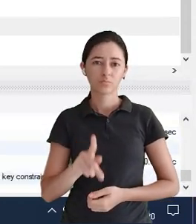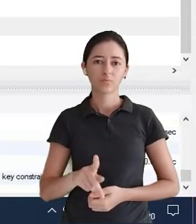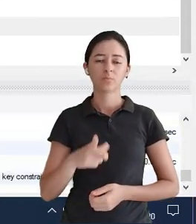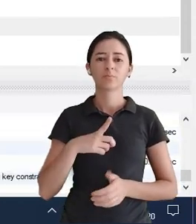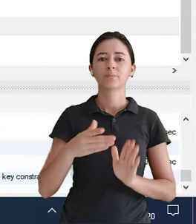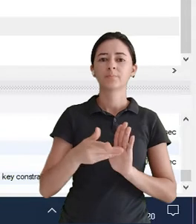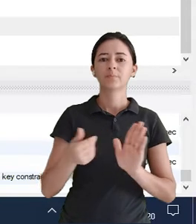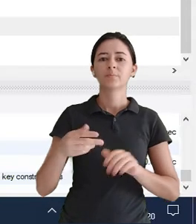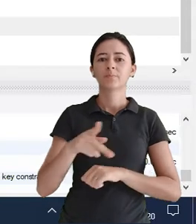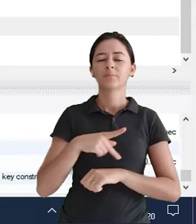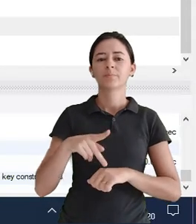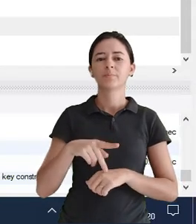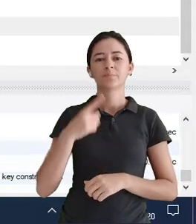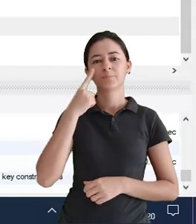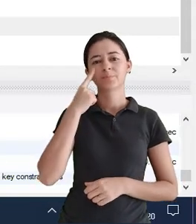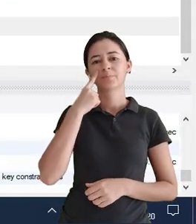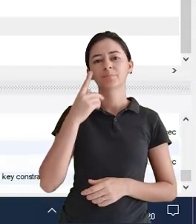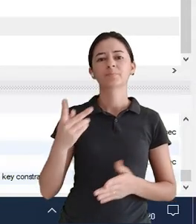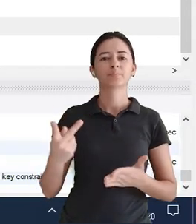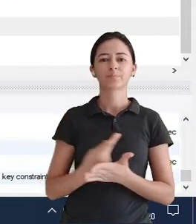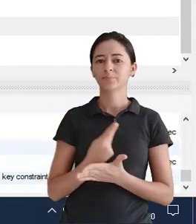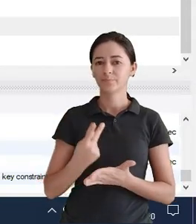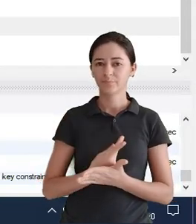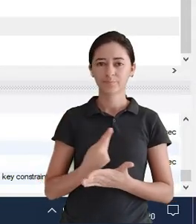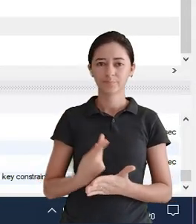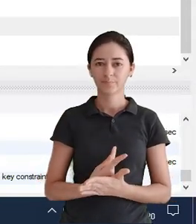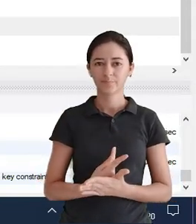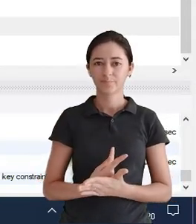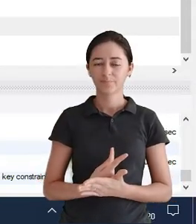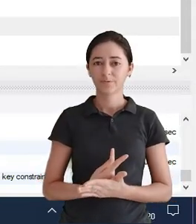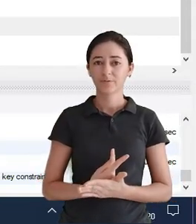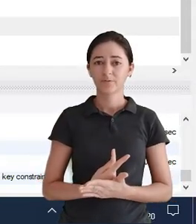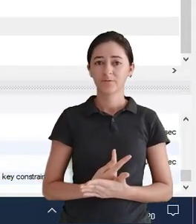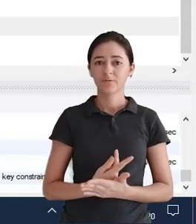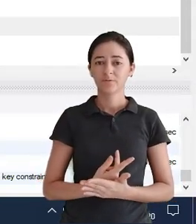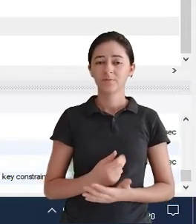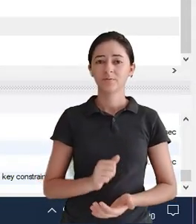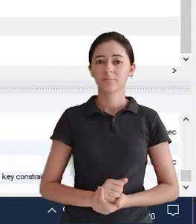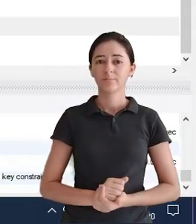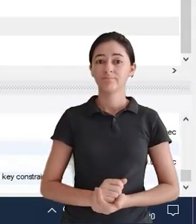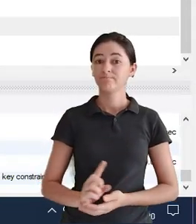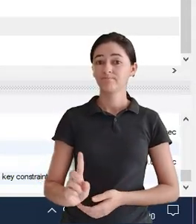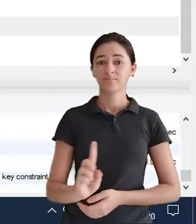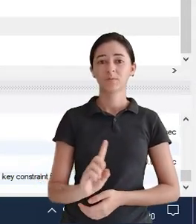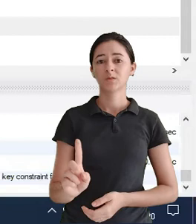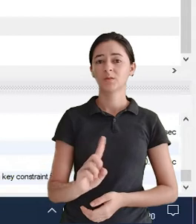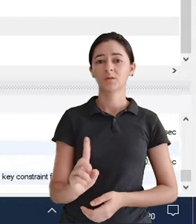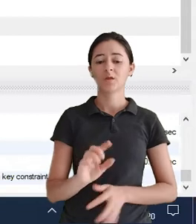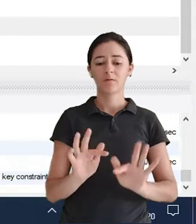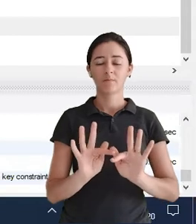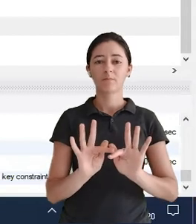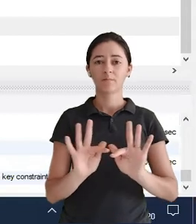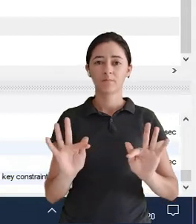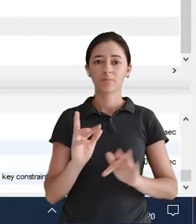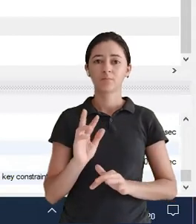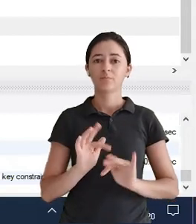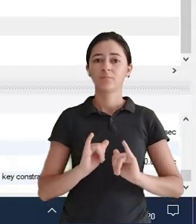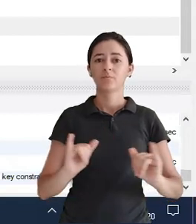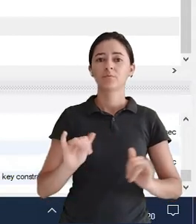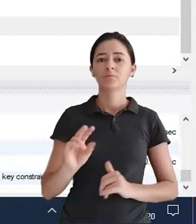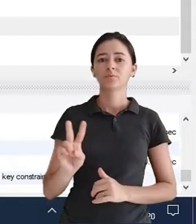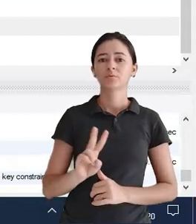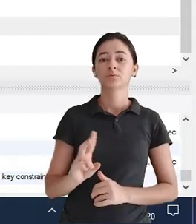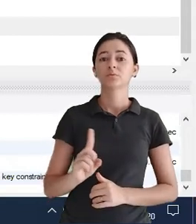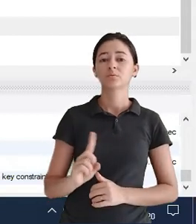Olha só Drop table país Olha só Olha o erro Erro ou código Não Não podemos